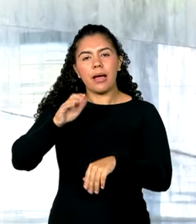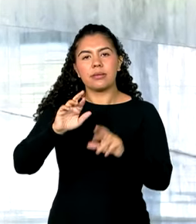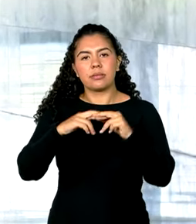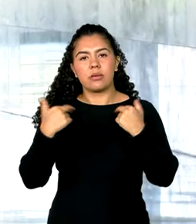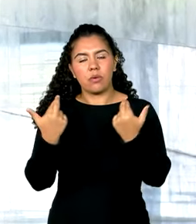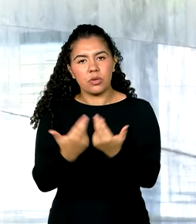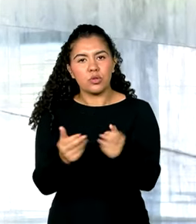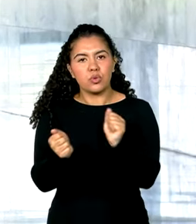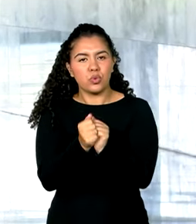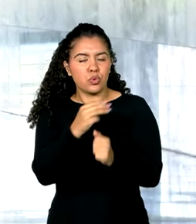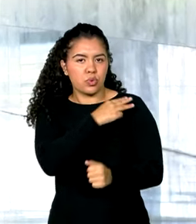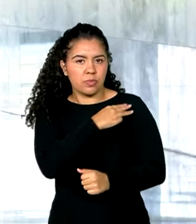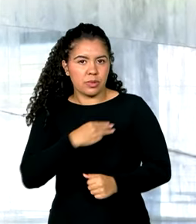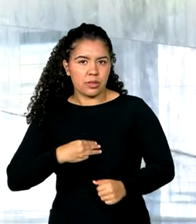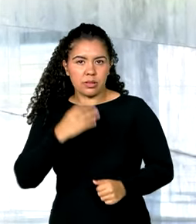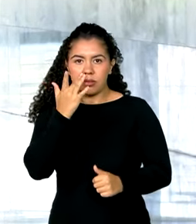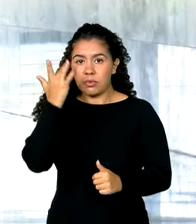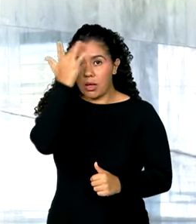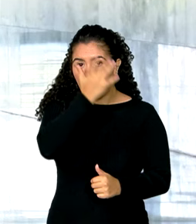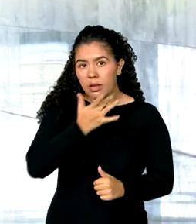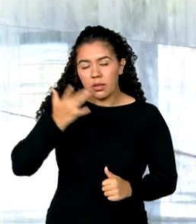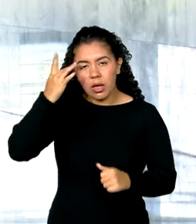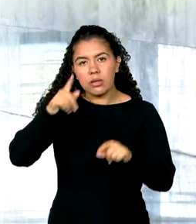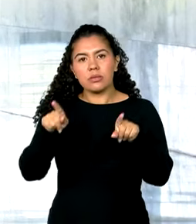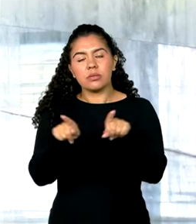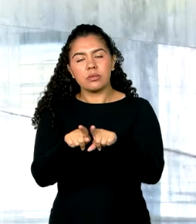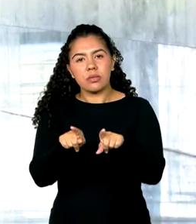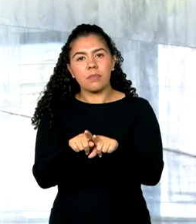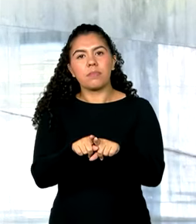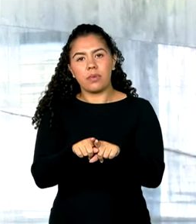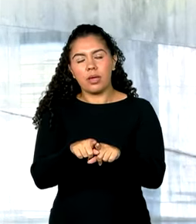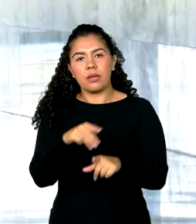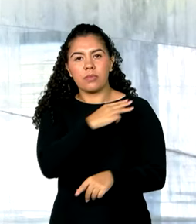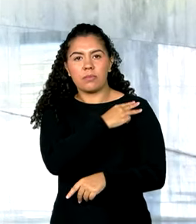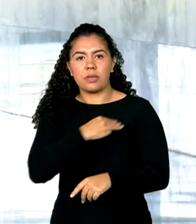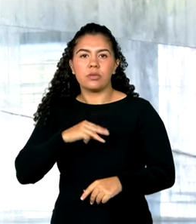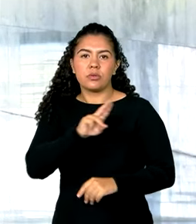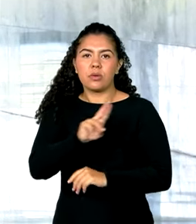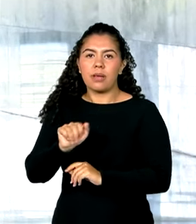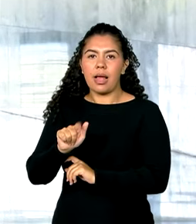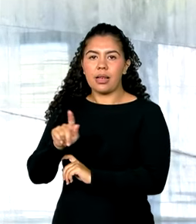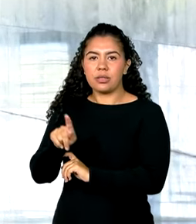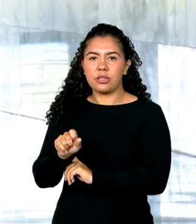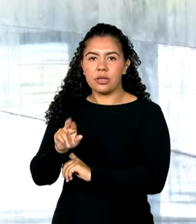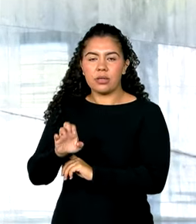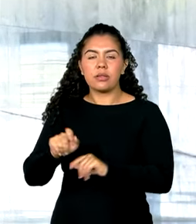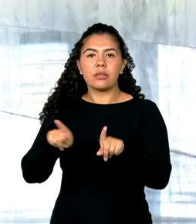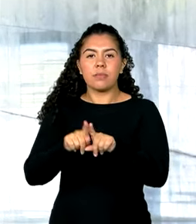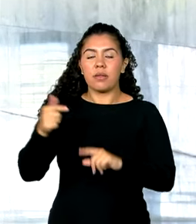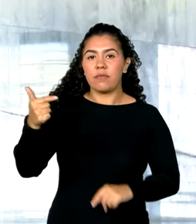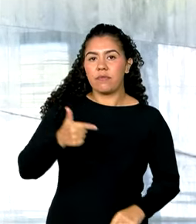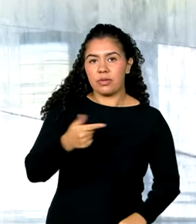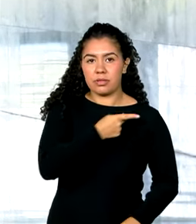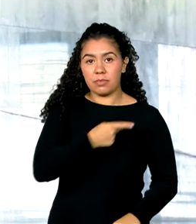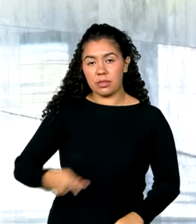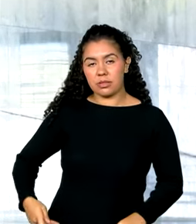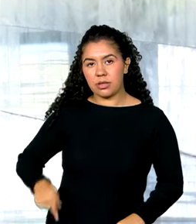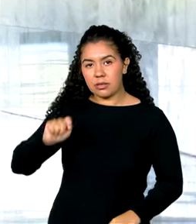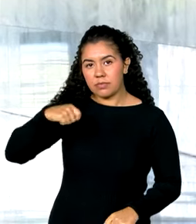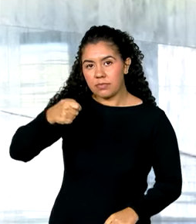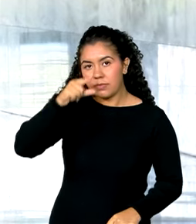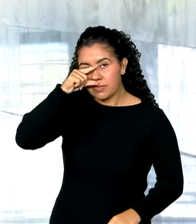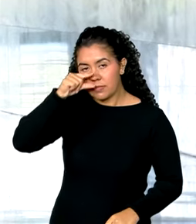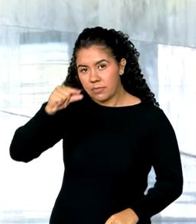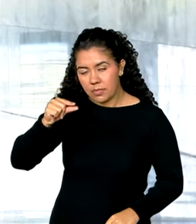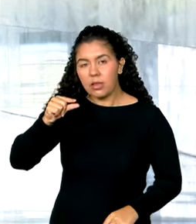ministro da Secretaria de Relações Institucionais, Alexandre Padilha, e do vice-presidente, Geraldo Alckmin. Para o restante da semana,